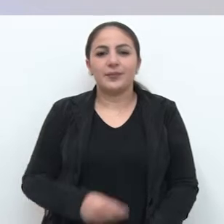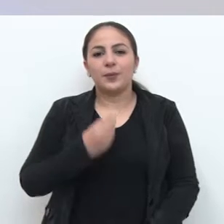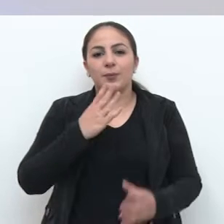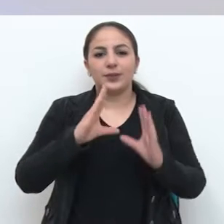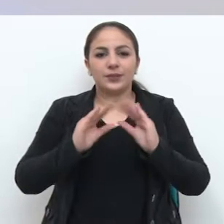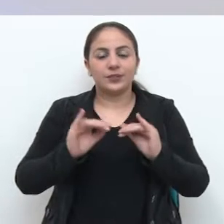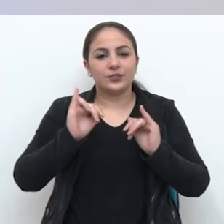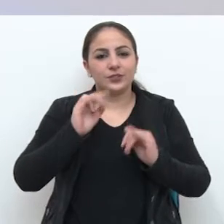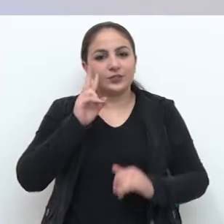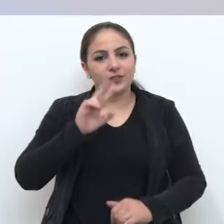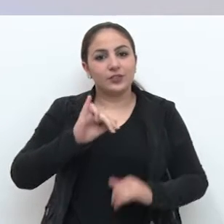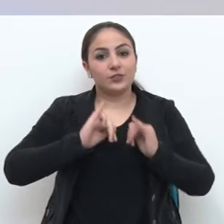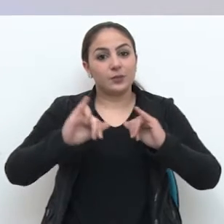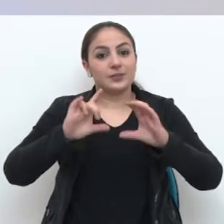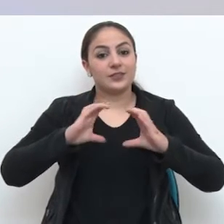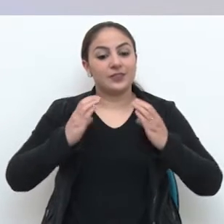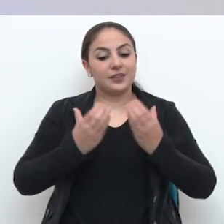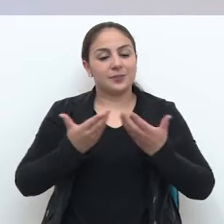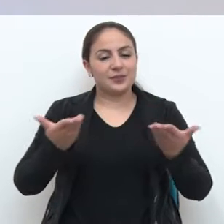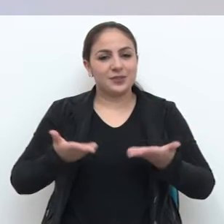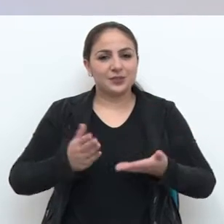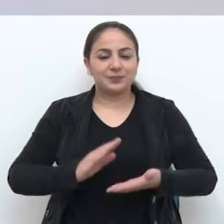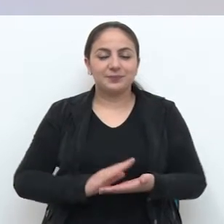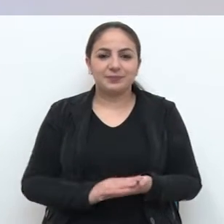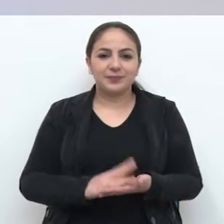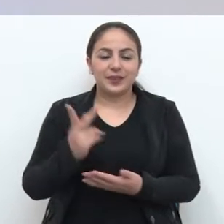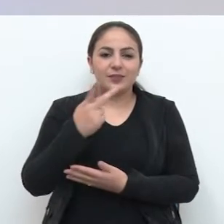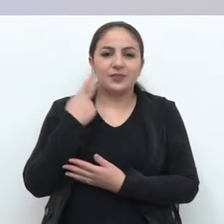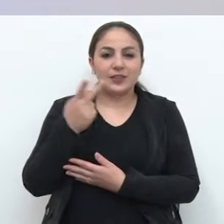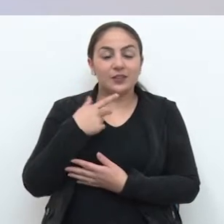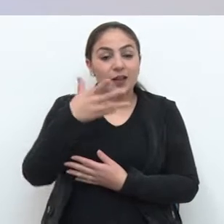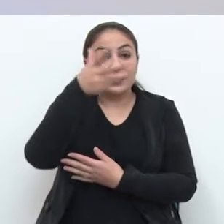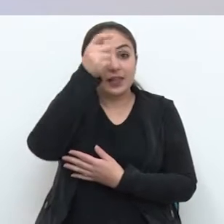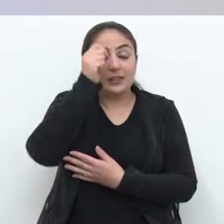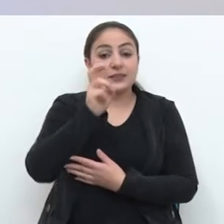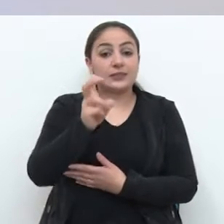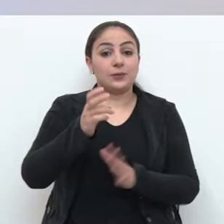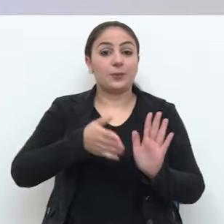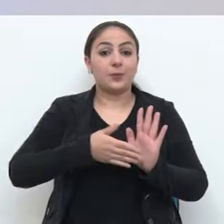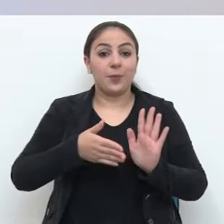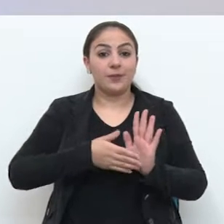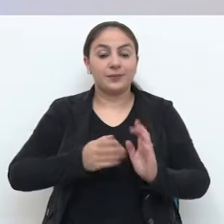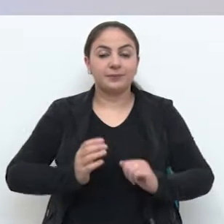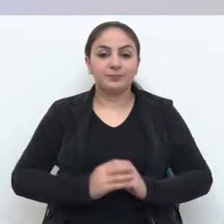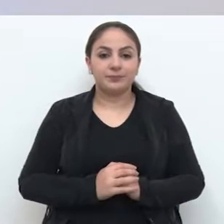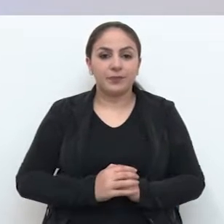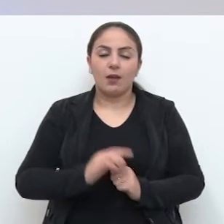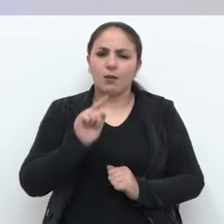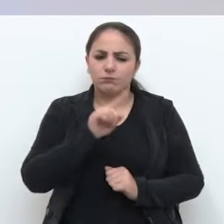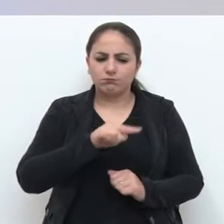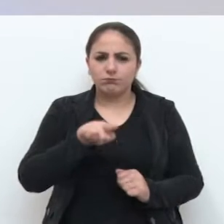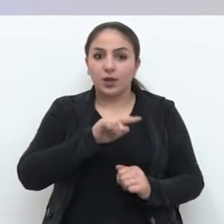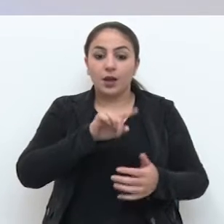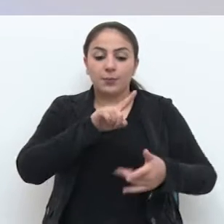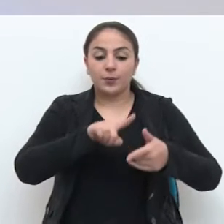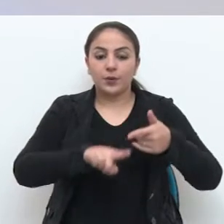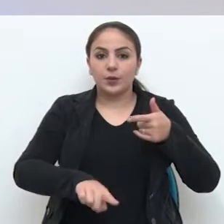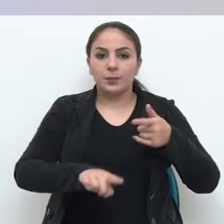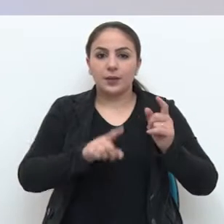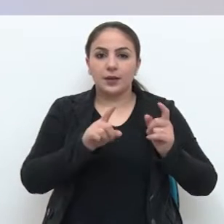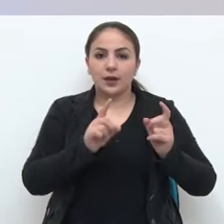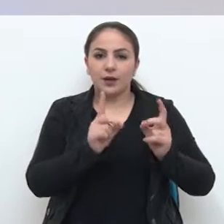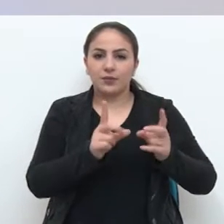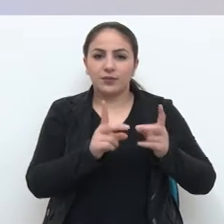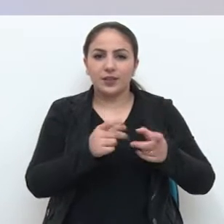Boa noite, veja no Jornal da Câmara de hoje. Vereadores apreciam cinco proposições, entre elas a que proíbe o